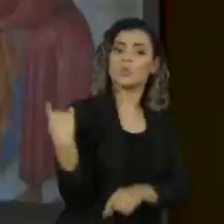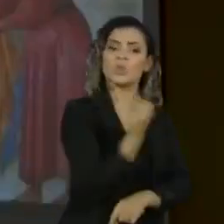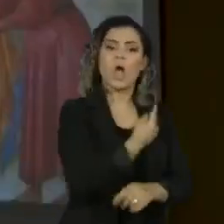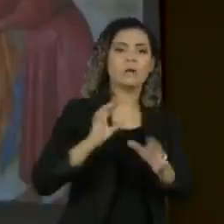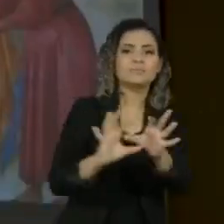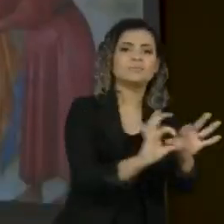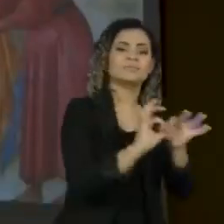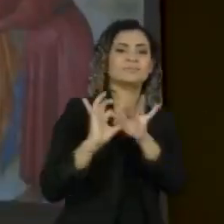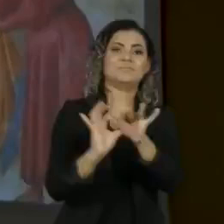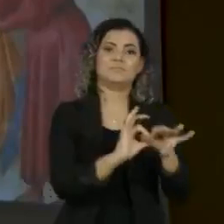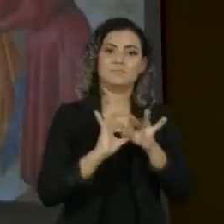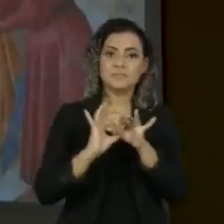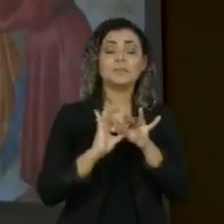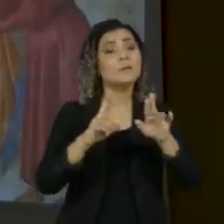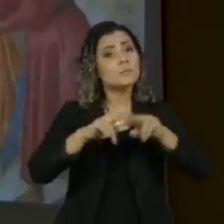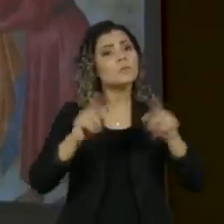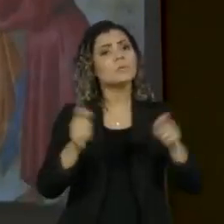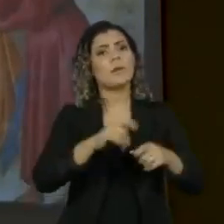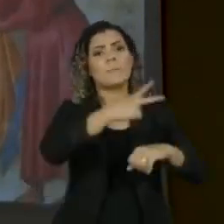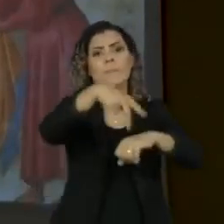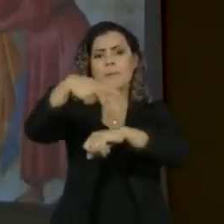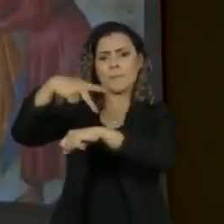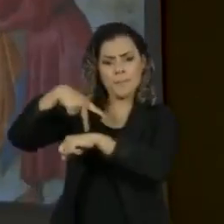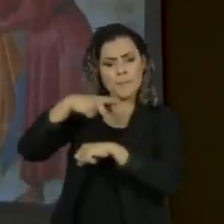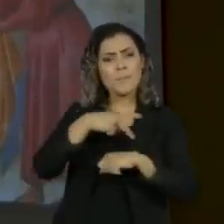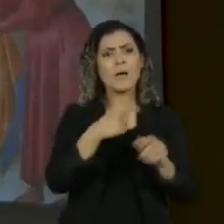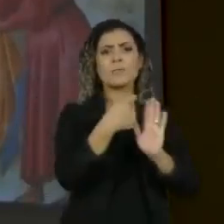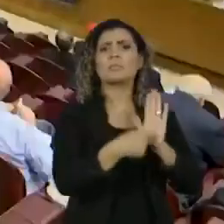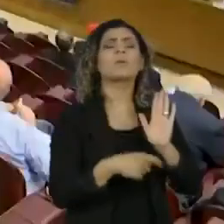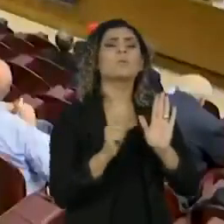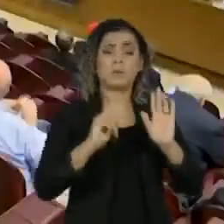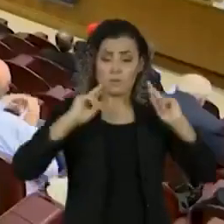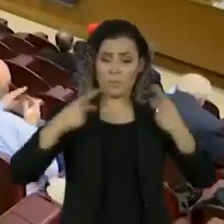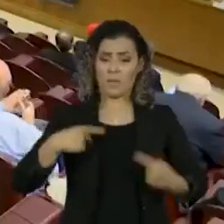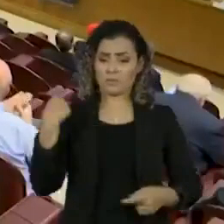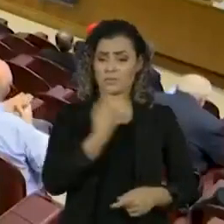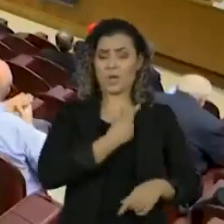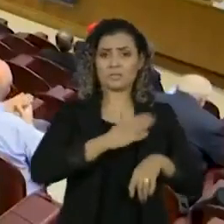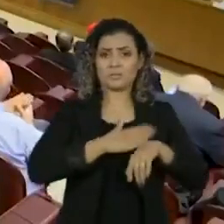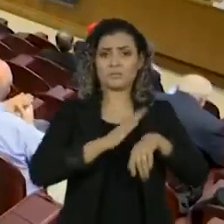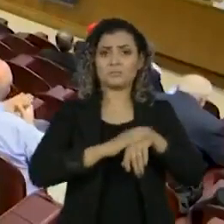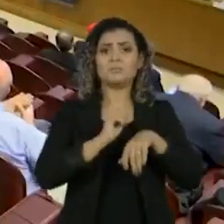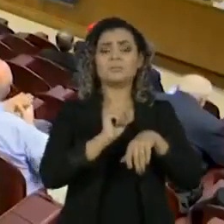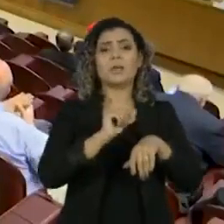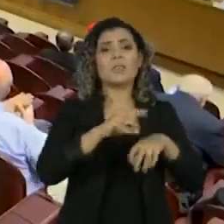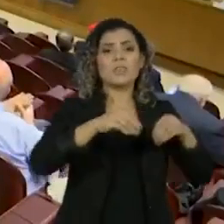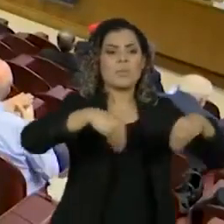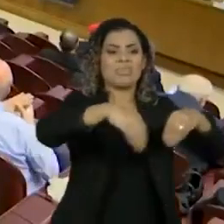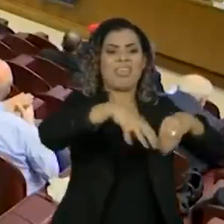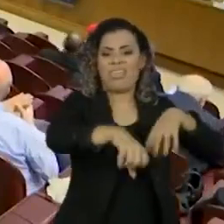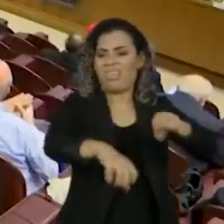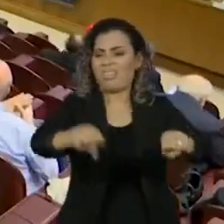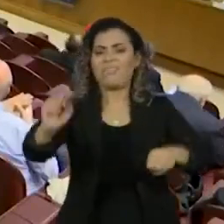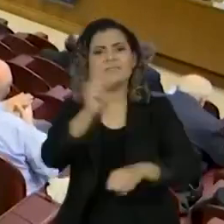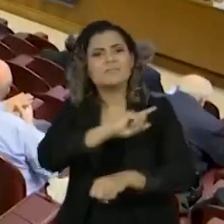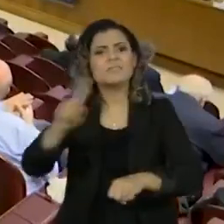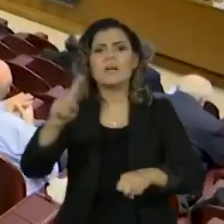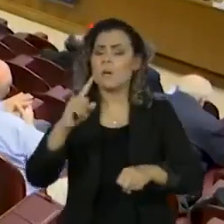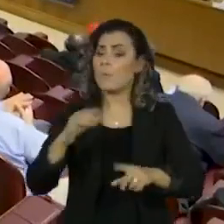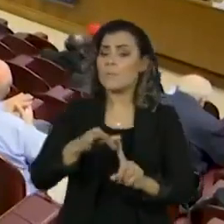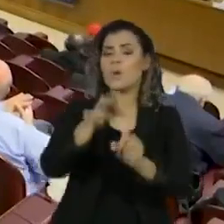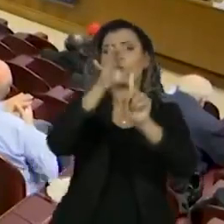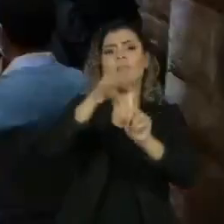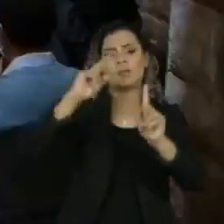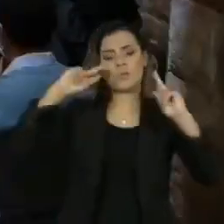nós. Sobre a relação entre as nações, o texto diz que o ser humano, e não os territórios e propriedades, deve vir em